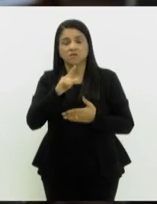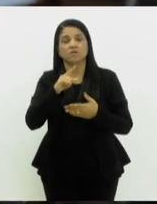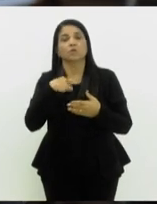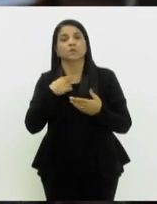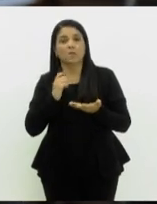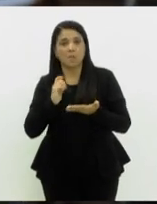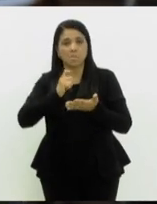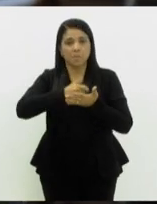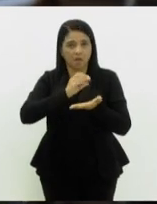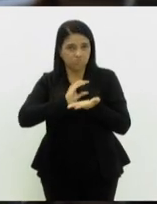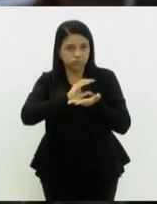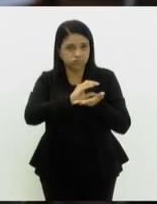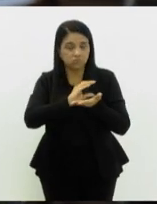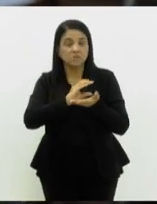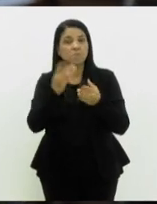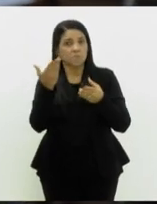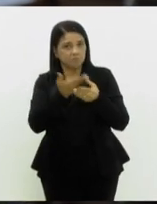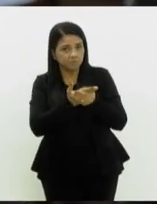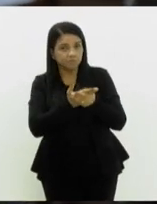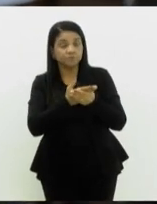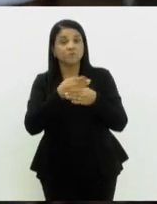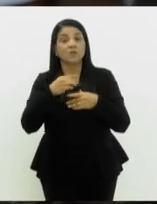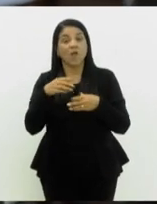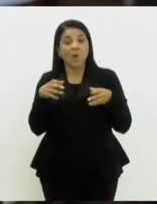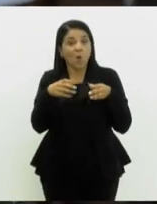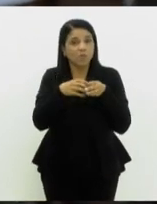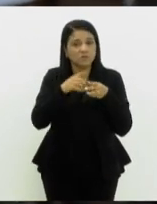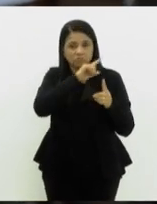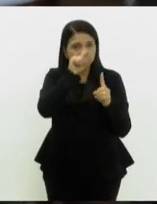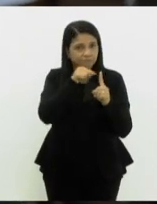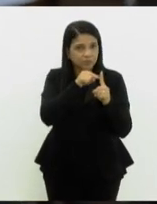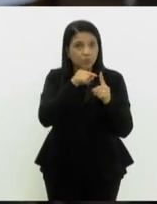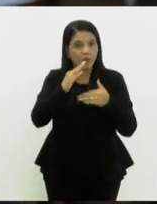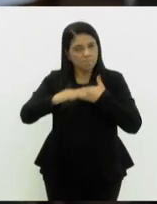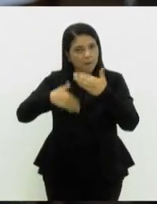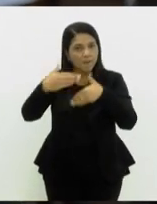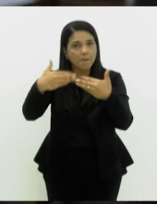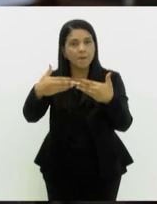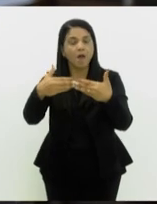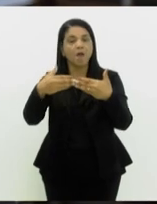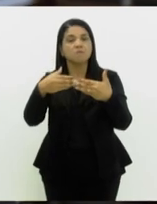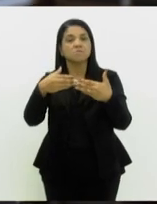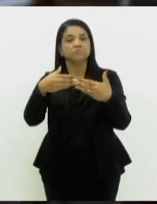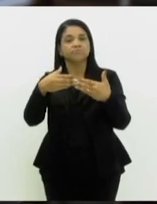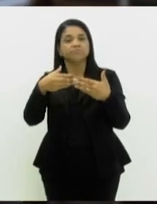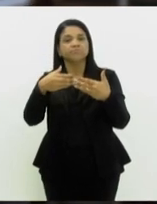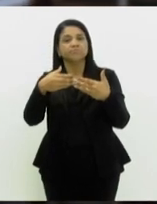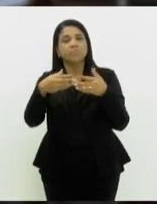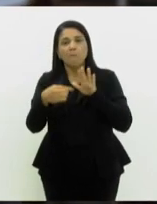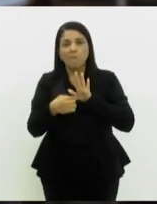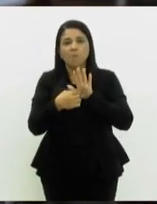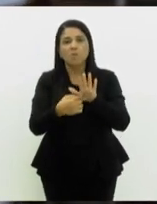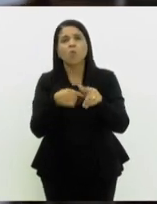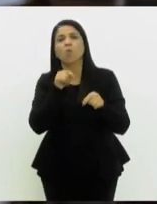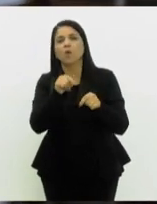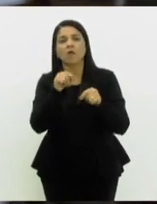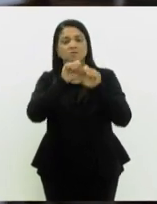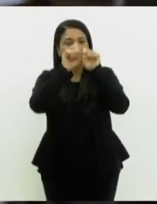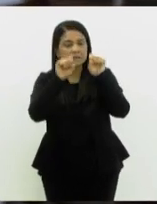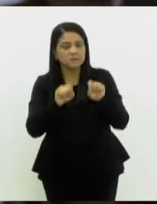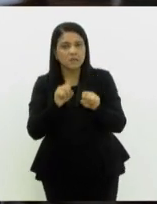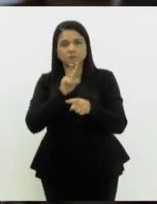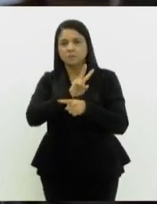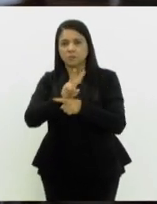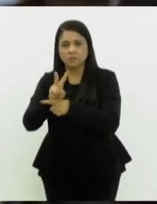indenizatórios. Então a ideia da comissão é realmente avançar nesse campo, viabilizando um grande sistema de proteção